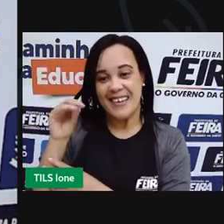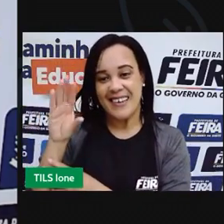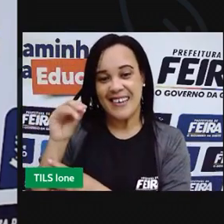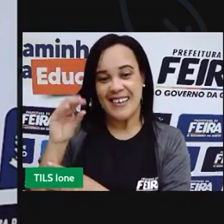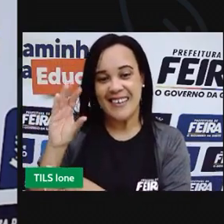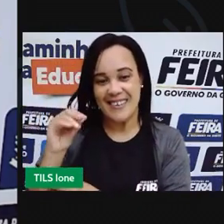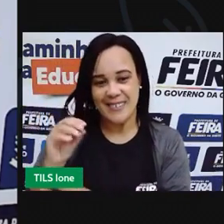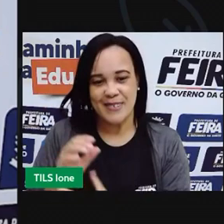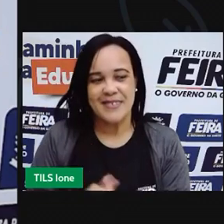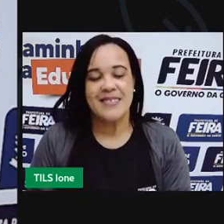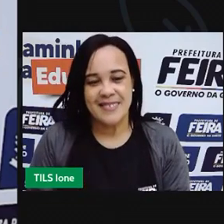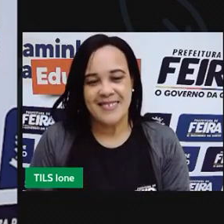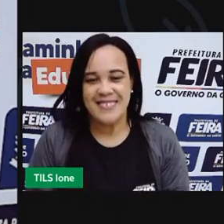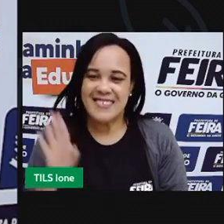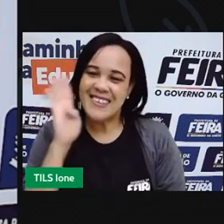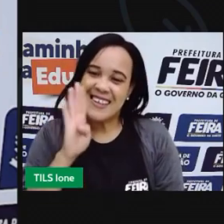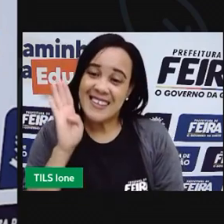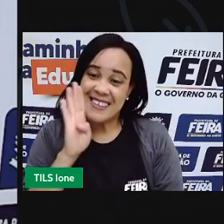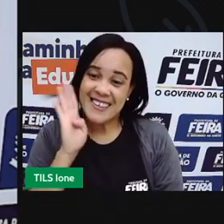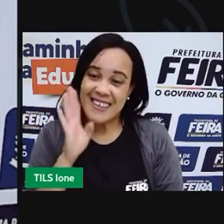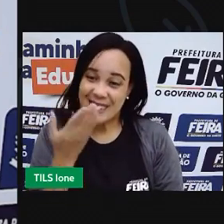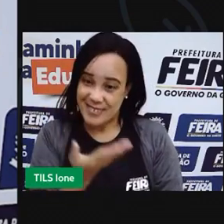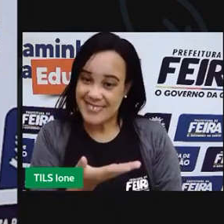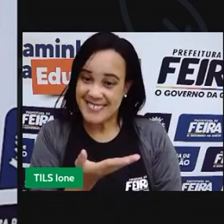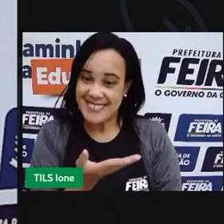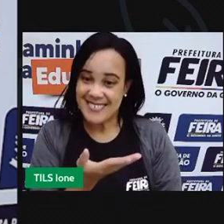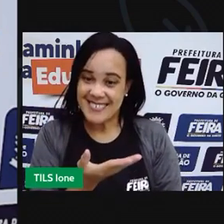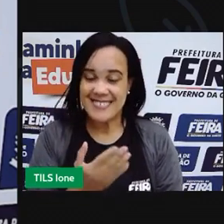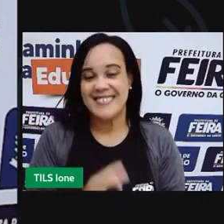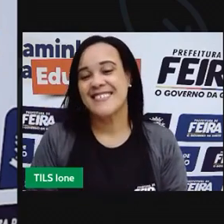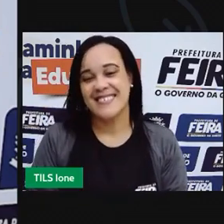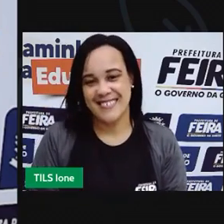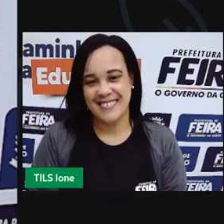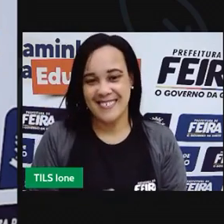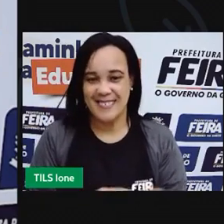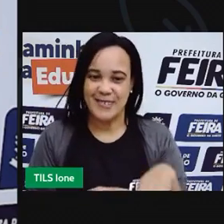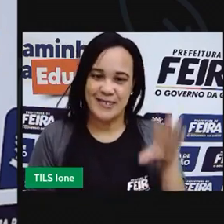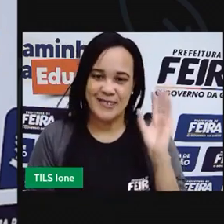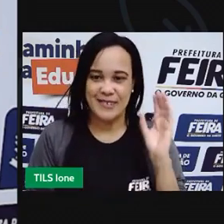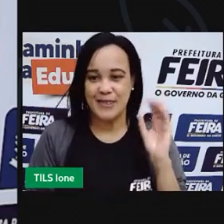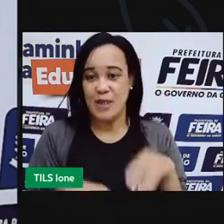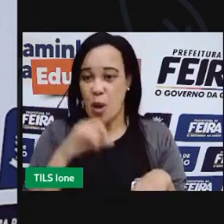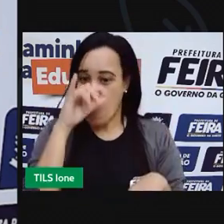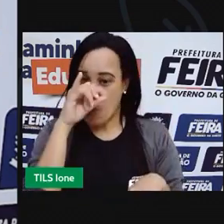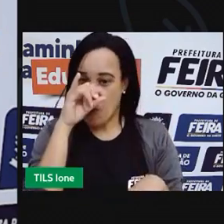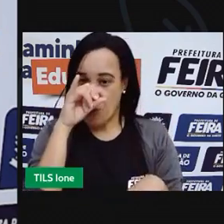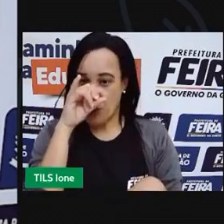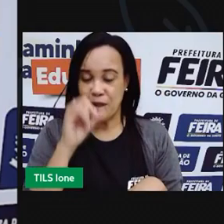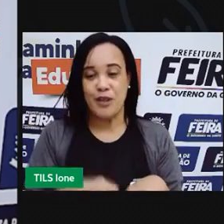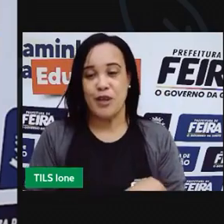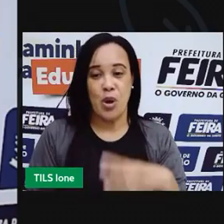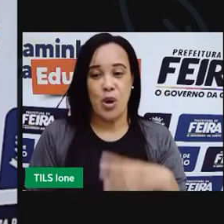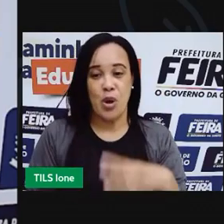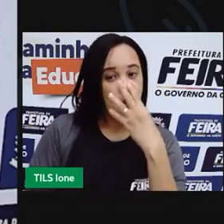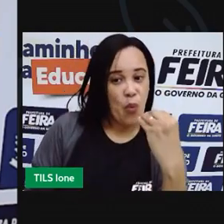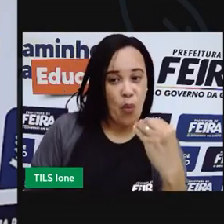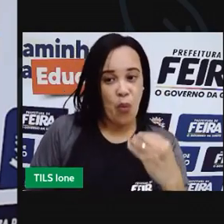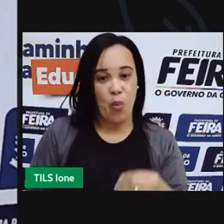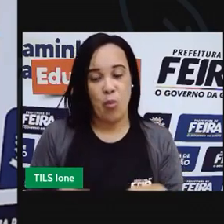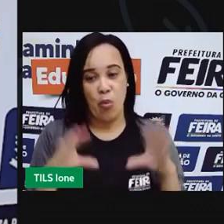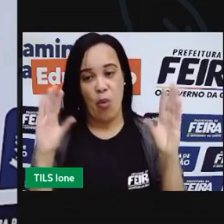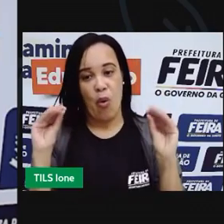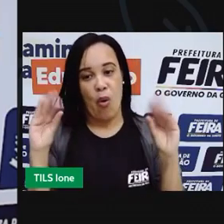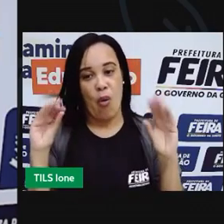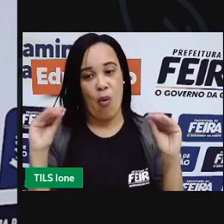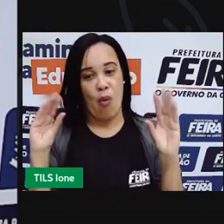Vê como é divertido? Agora, você já sabe o que você precisa fazer. Os materiais, o